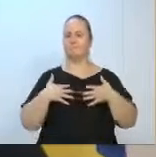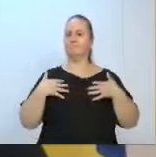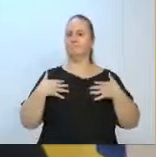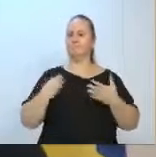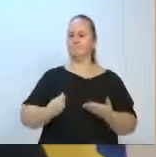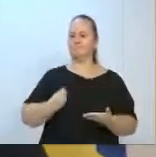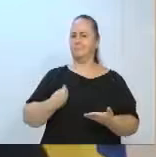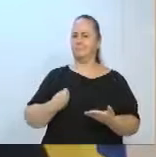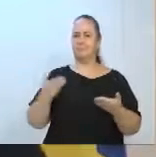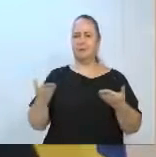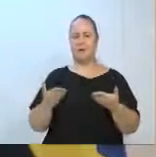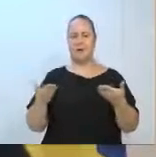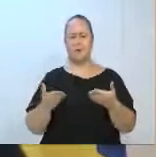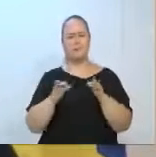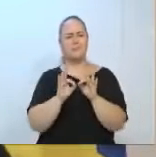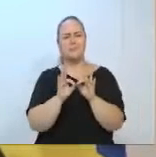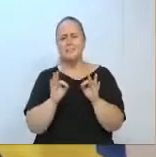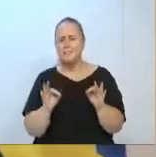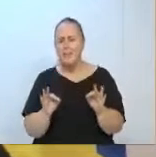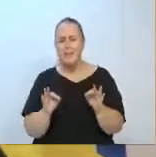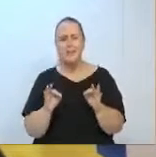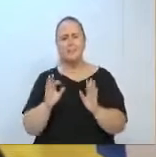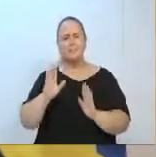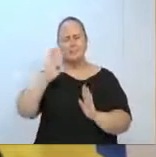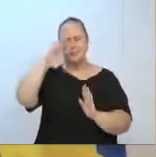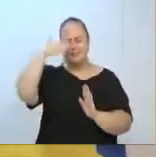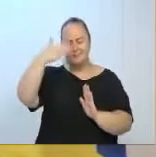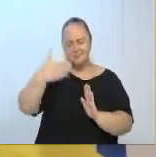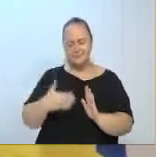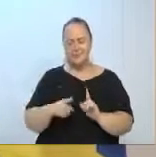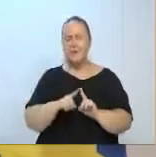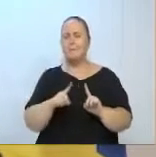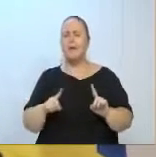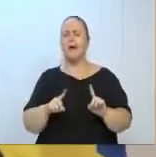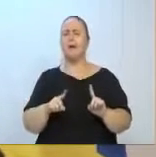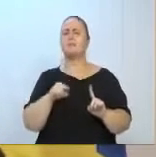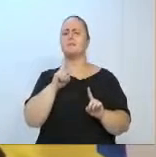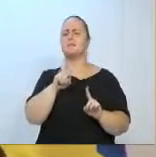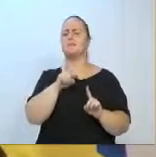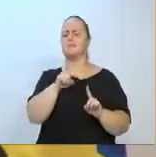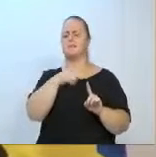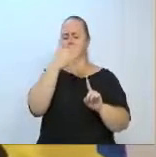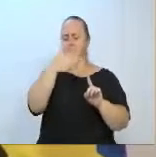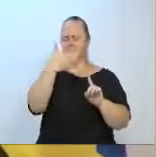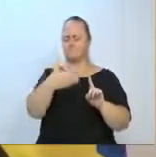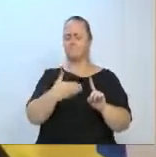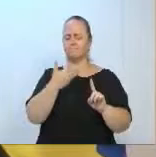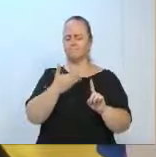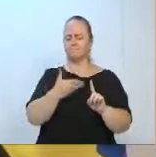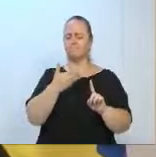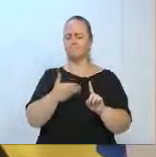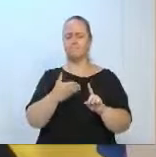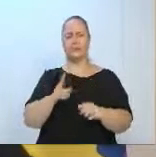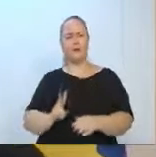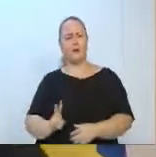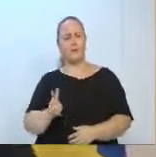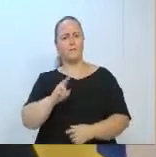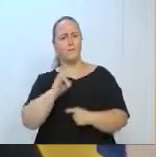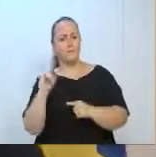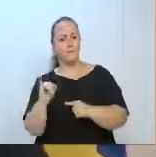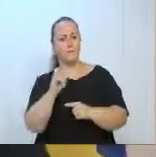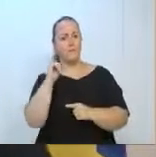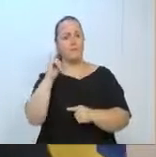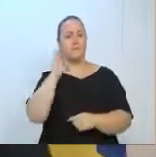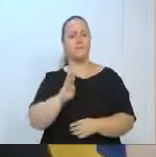fazendo essa singela homenagem, porém uma homenagem que tem um valor enorme para a cidade de Blumenau. Cidade